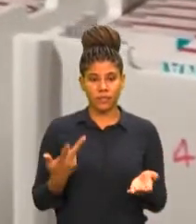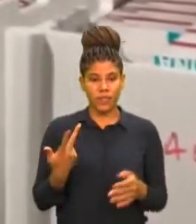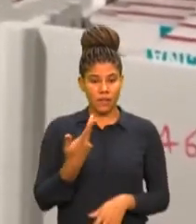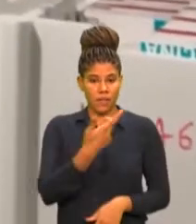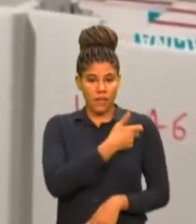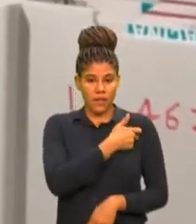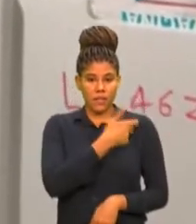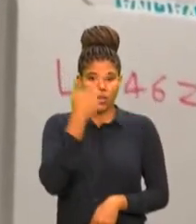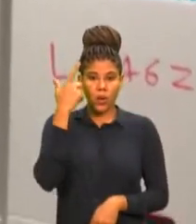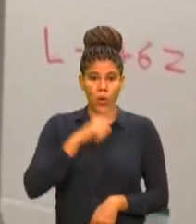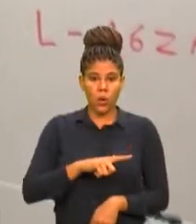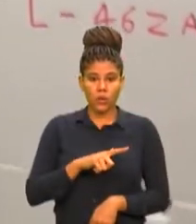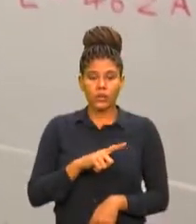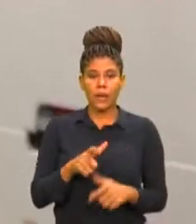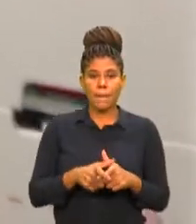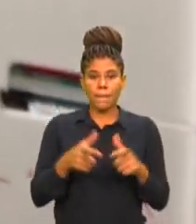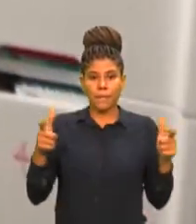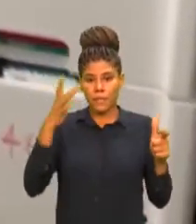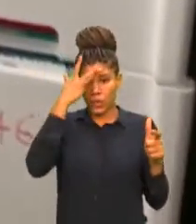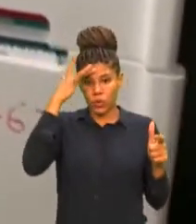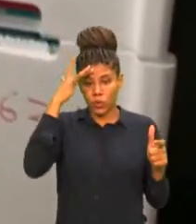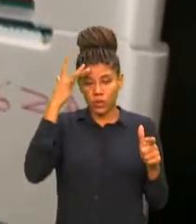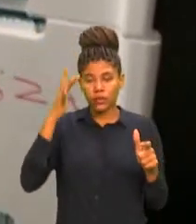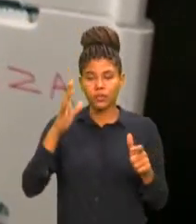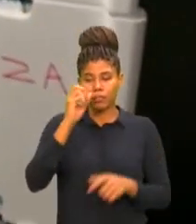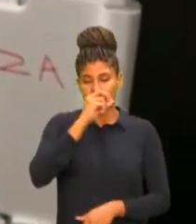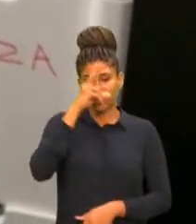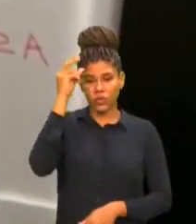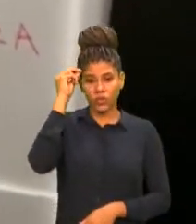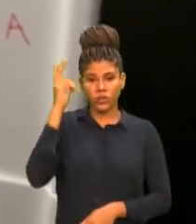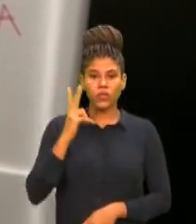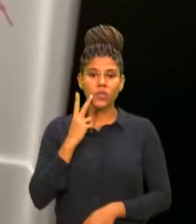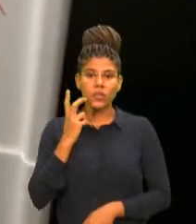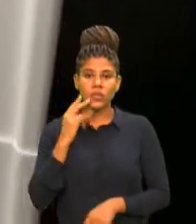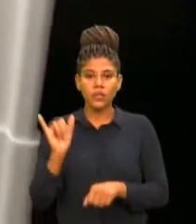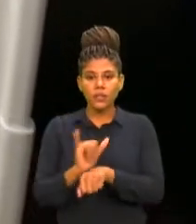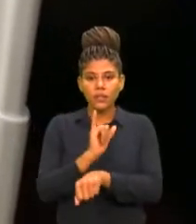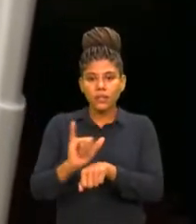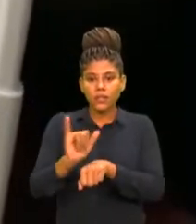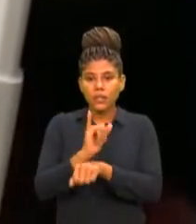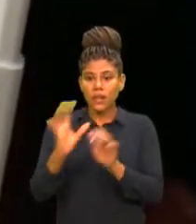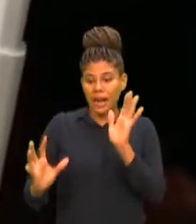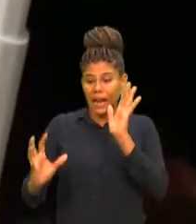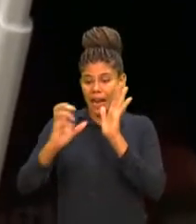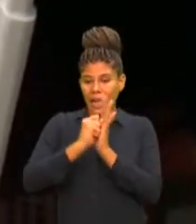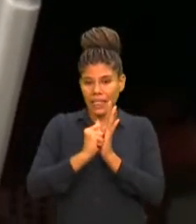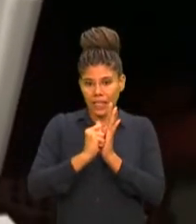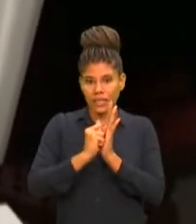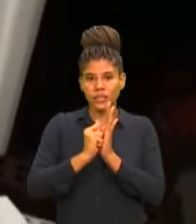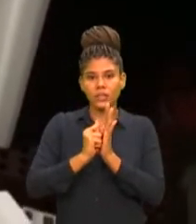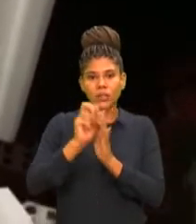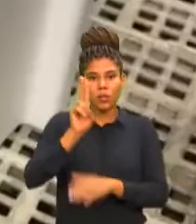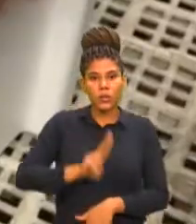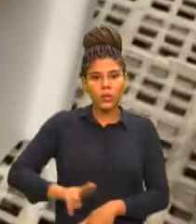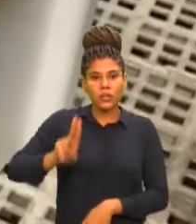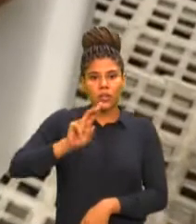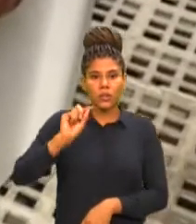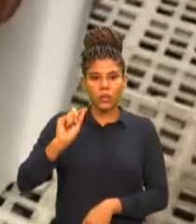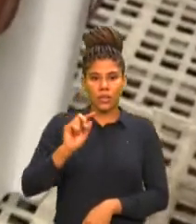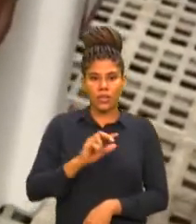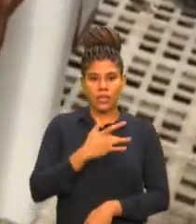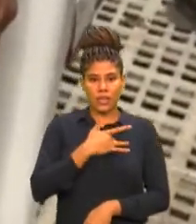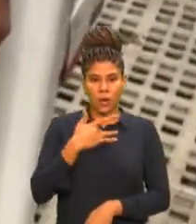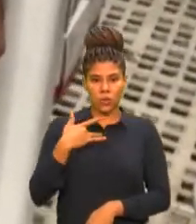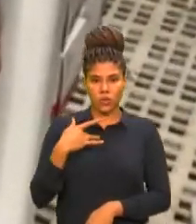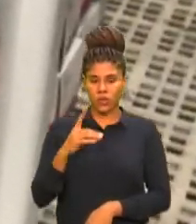possível de pessoas, a Prefeitura de Fortaleza se mobiliza para cadastramento em massa por meio da plataforma Saúde Digital. Serão